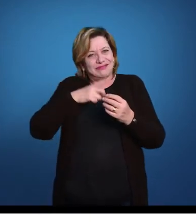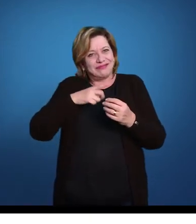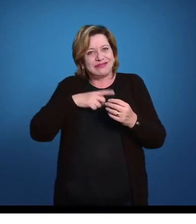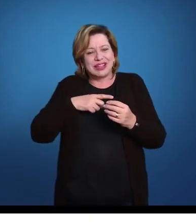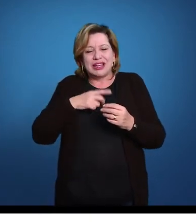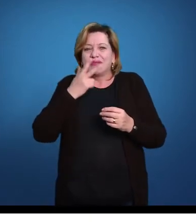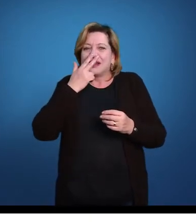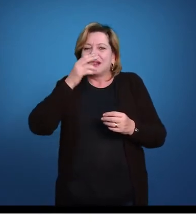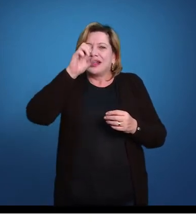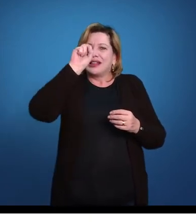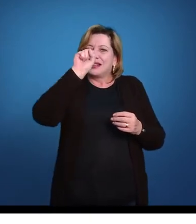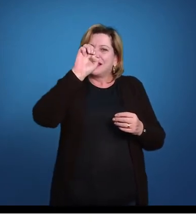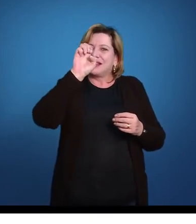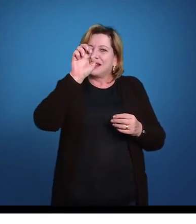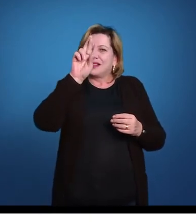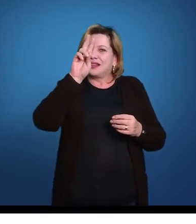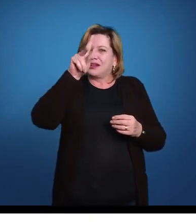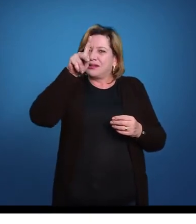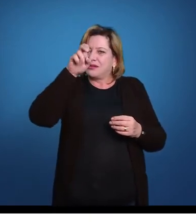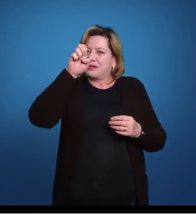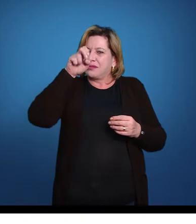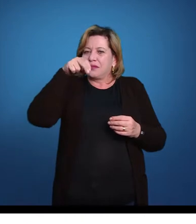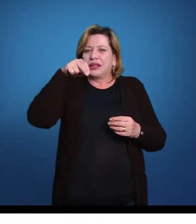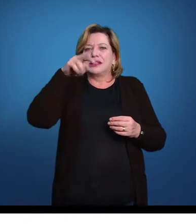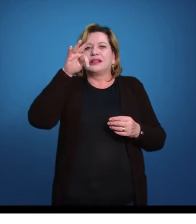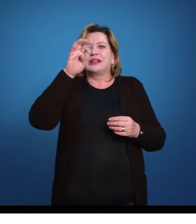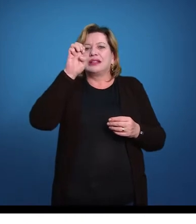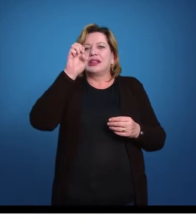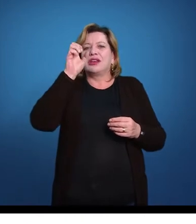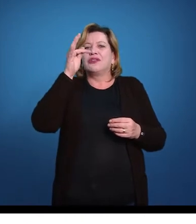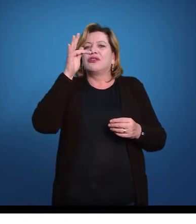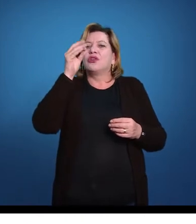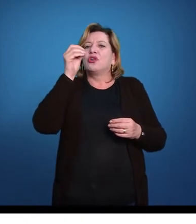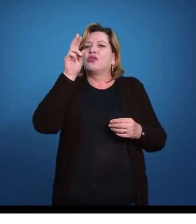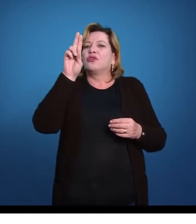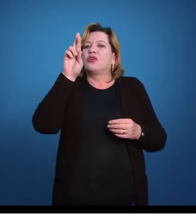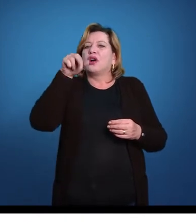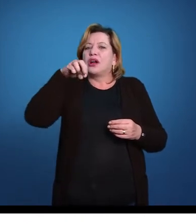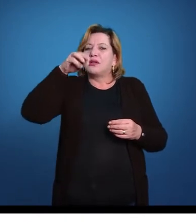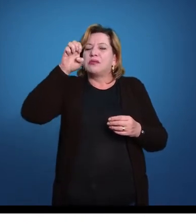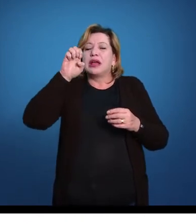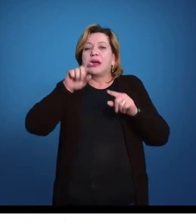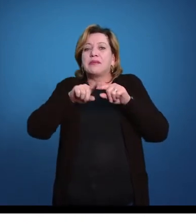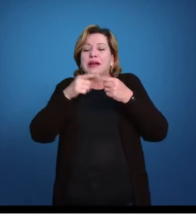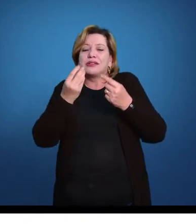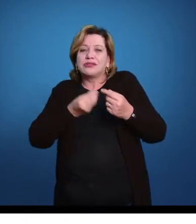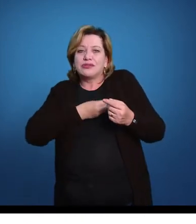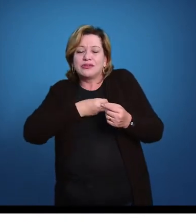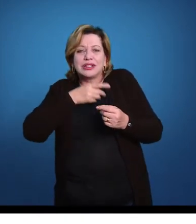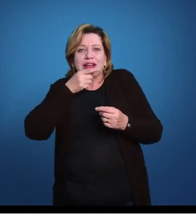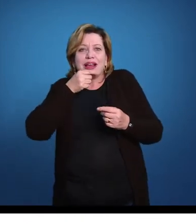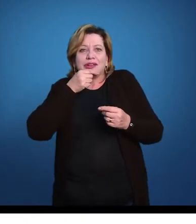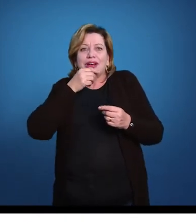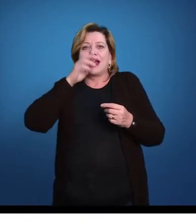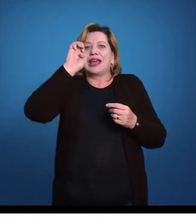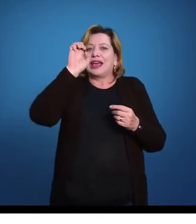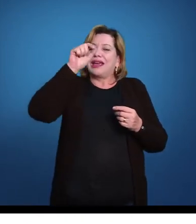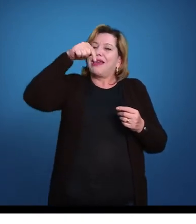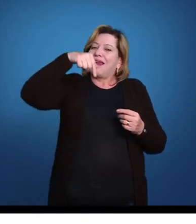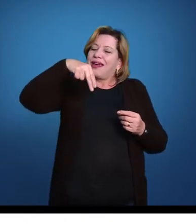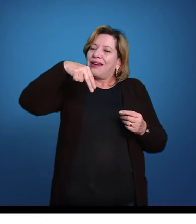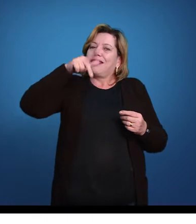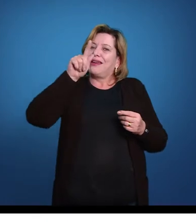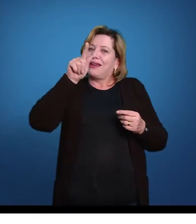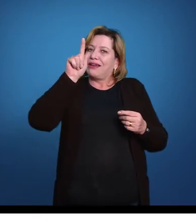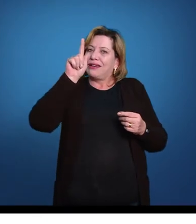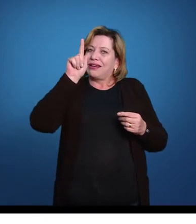E quando ele é aquático, a gente chama de anguiliforme, forma de enguia. Mas é a mesma coisa, são animais vermiformes, animais